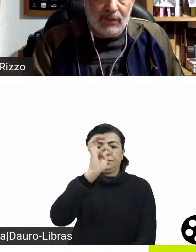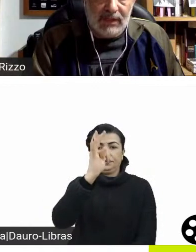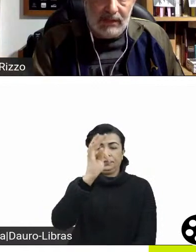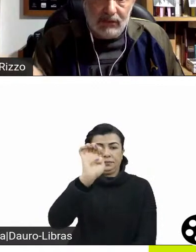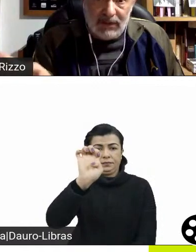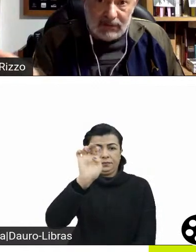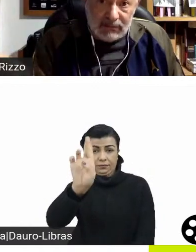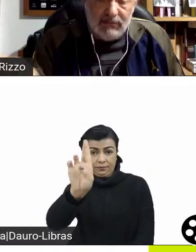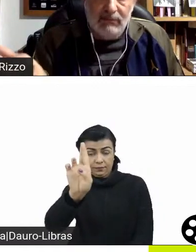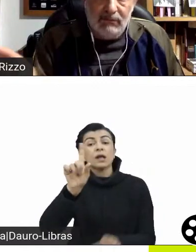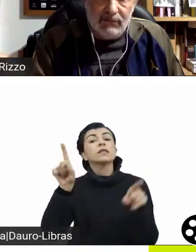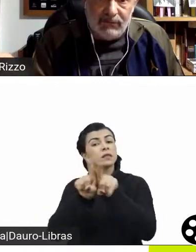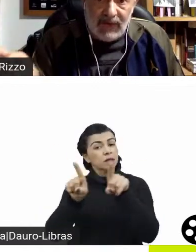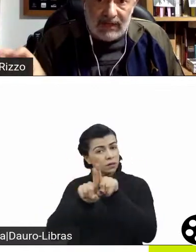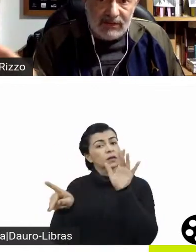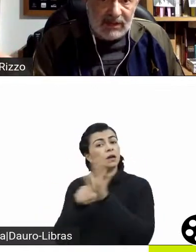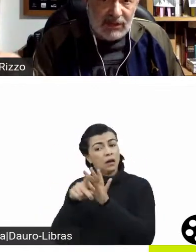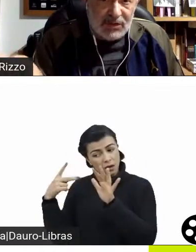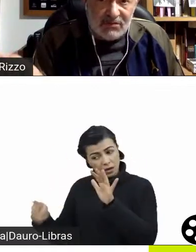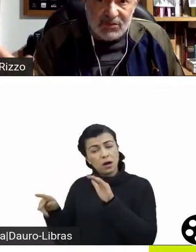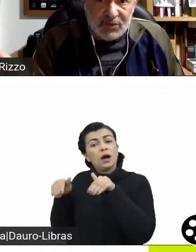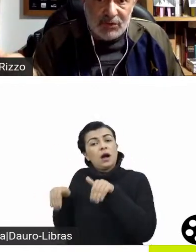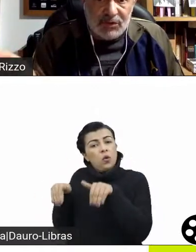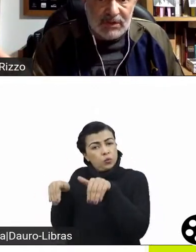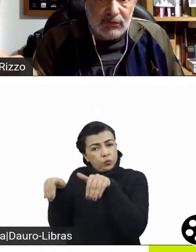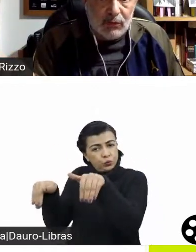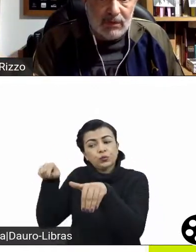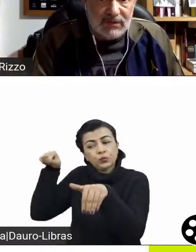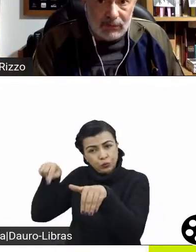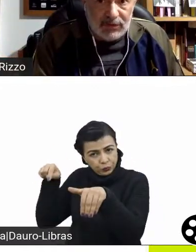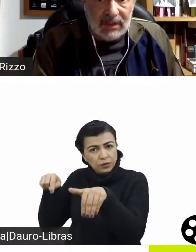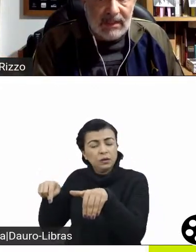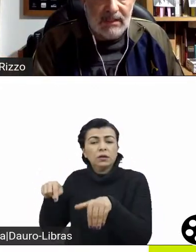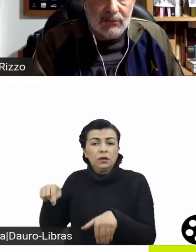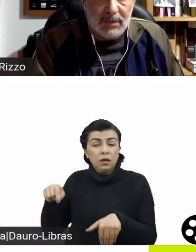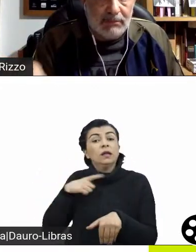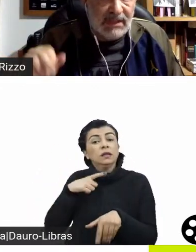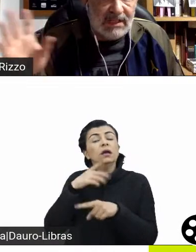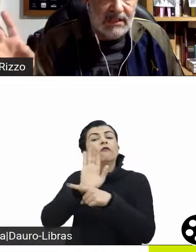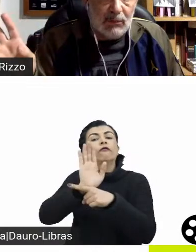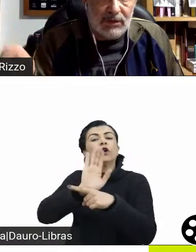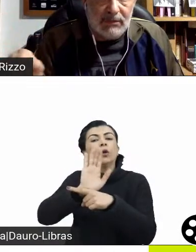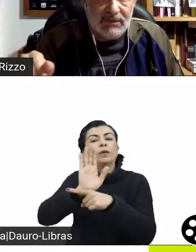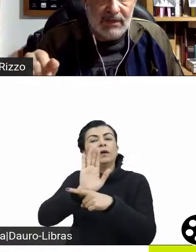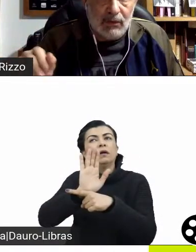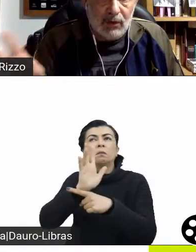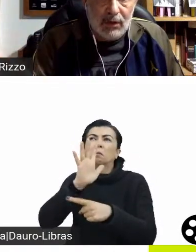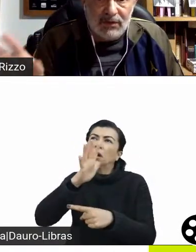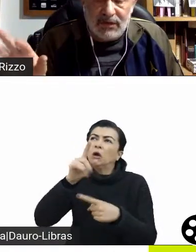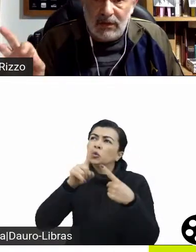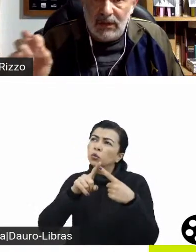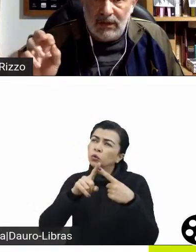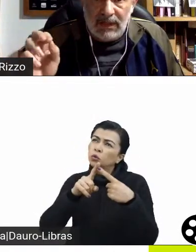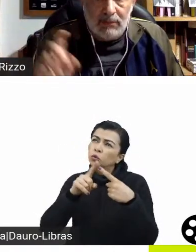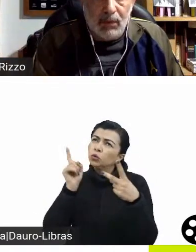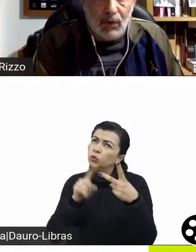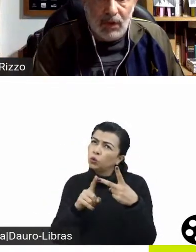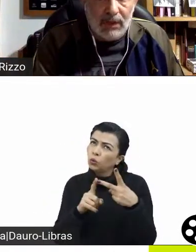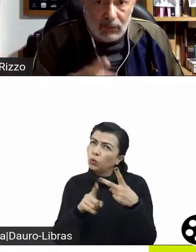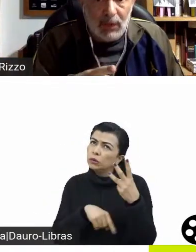um cineasta australiano que faz ali, acho que uns dois ou três longas australianas, Picnic na Montanha Misteriosa,